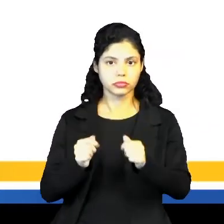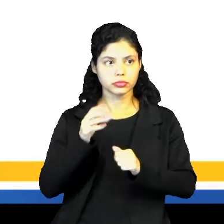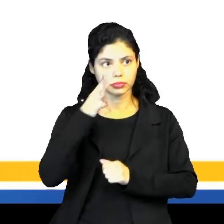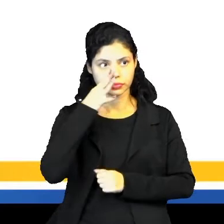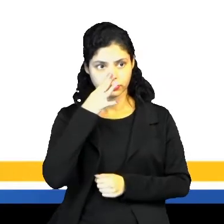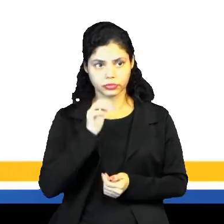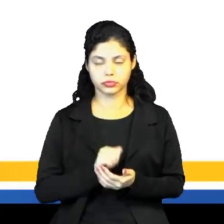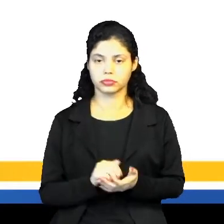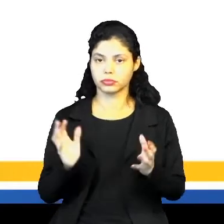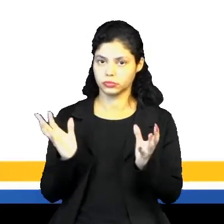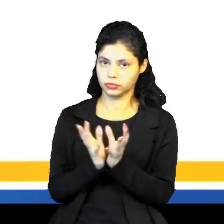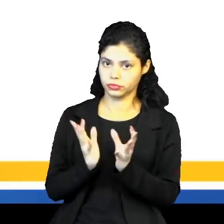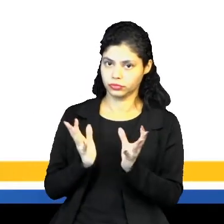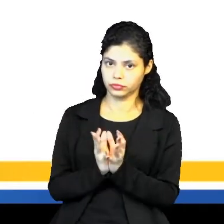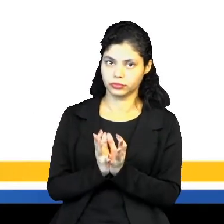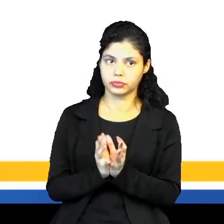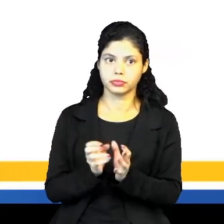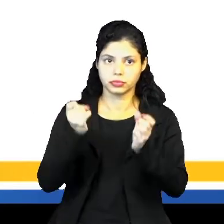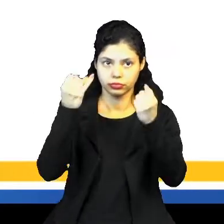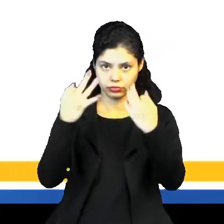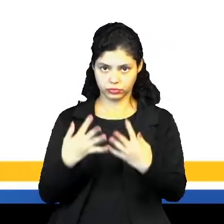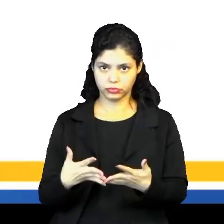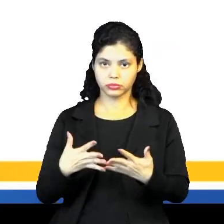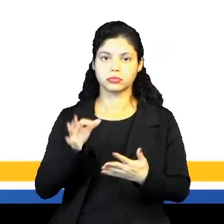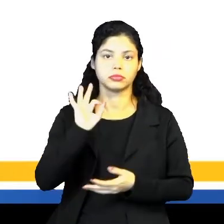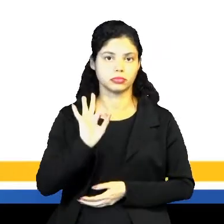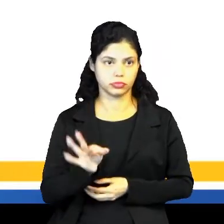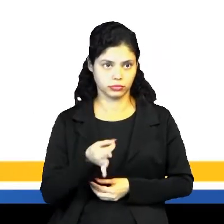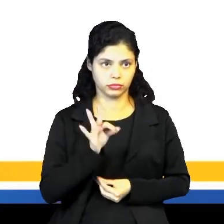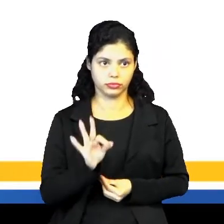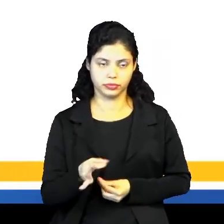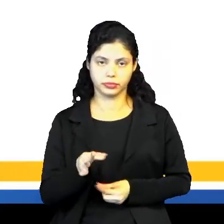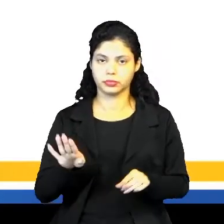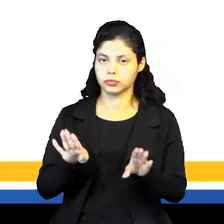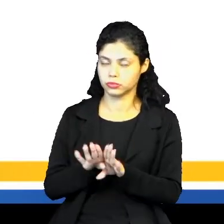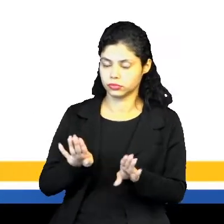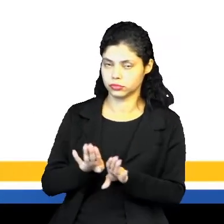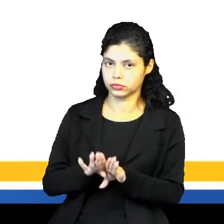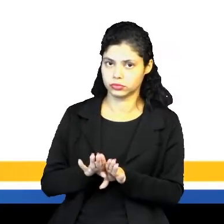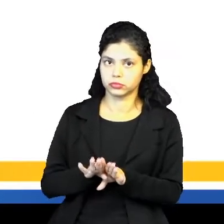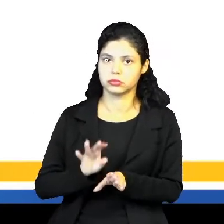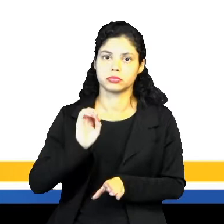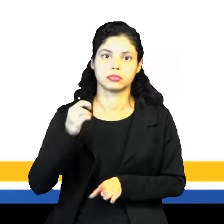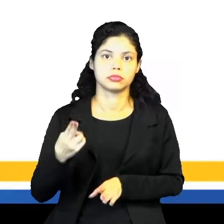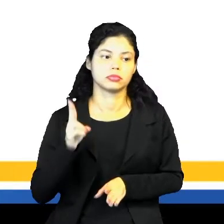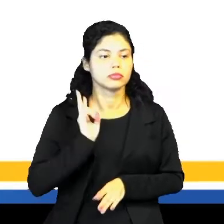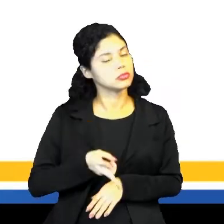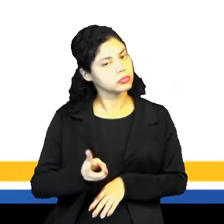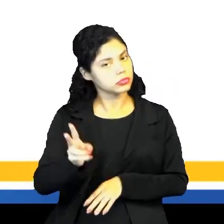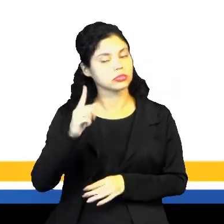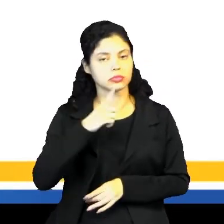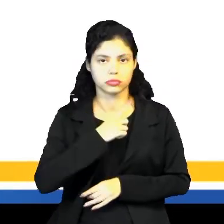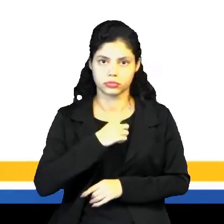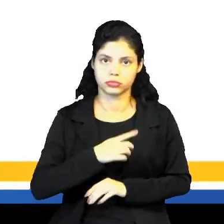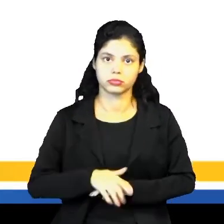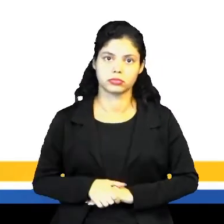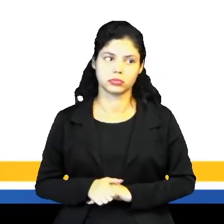interesse coletivo e contar, né, com uma certa periodicidade. Ou seja, uma constância linda, né?